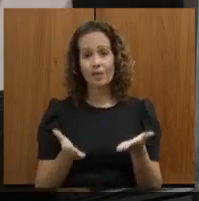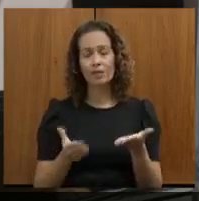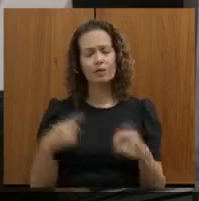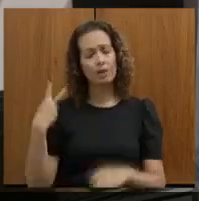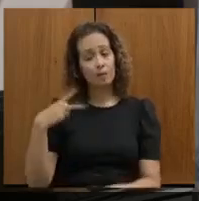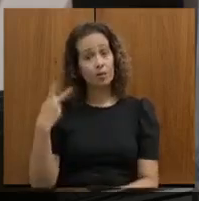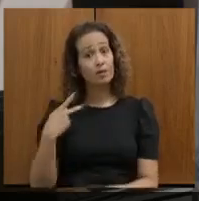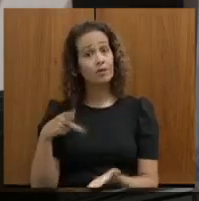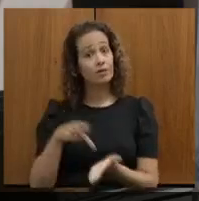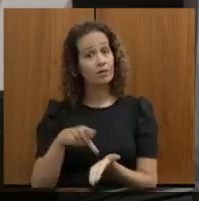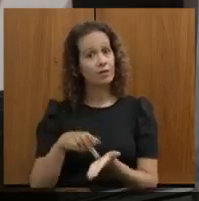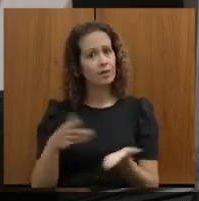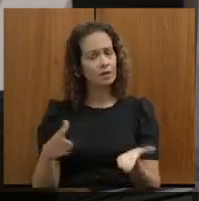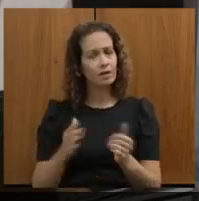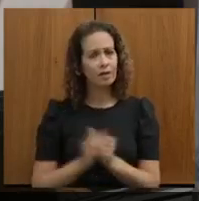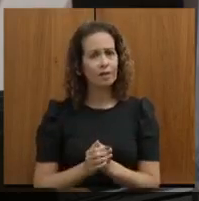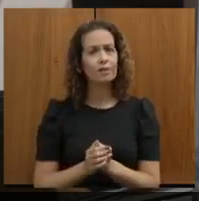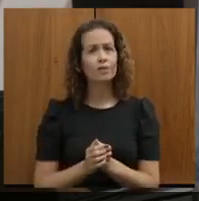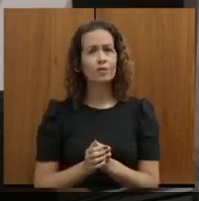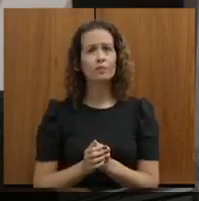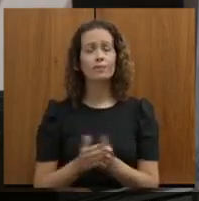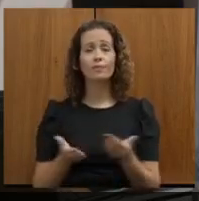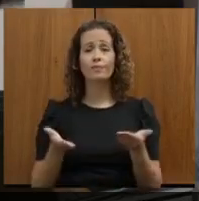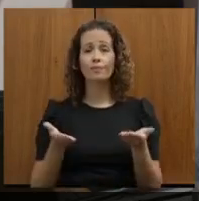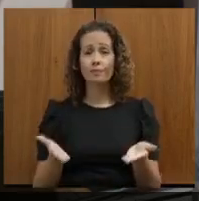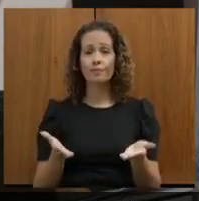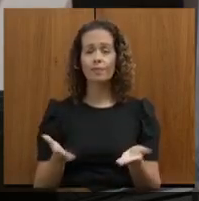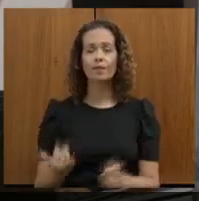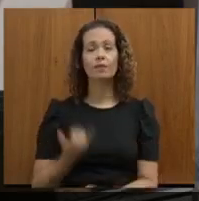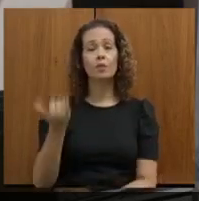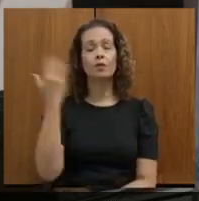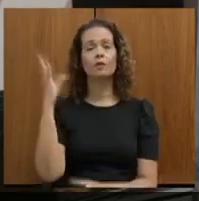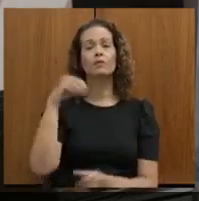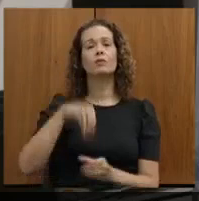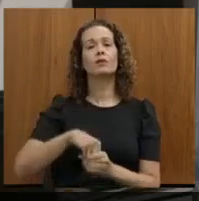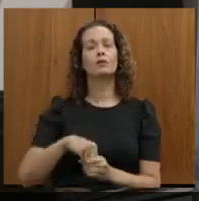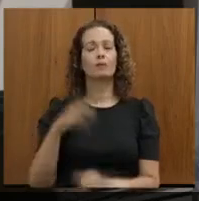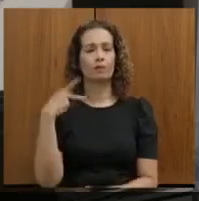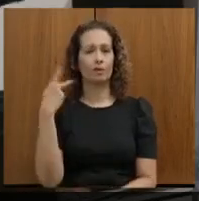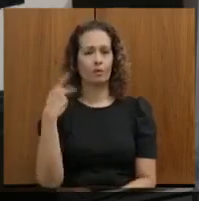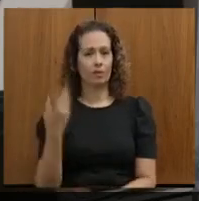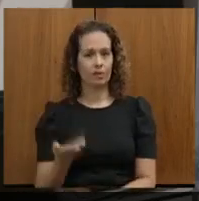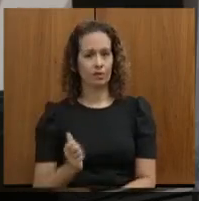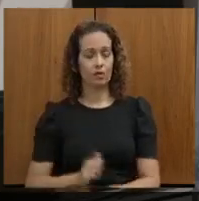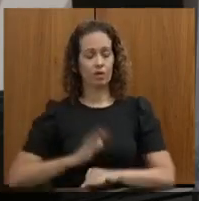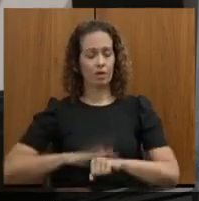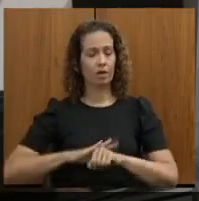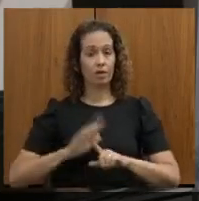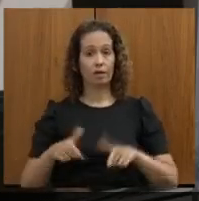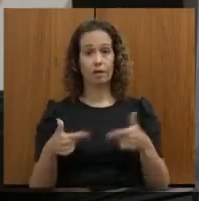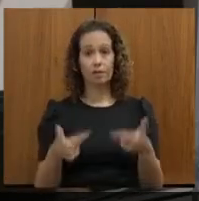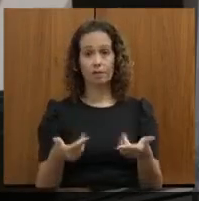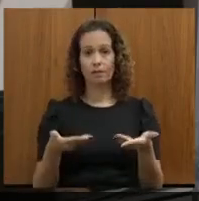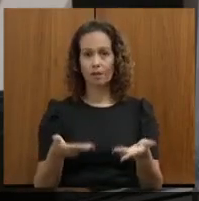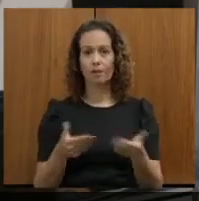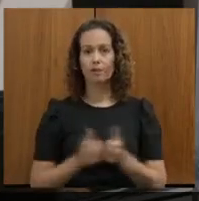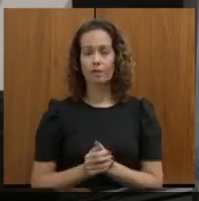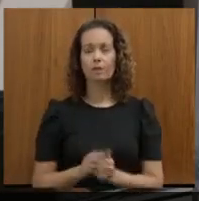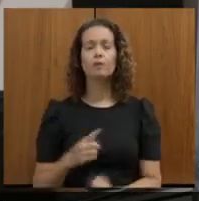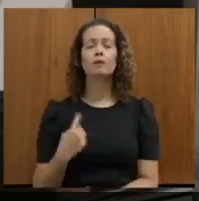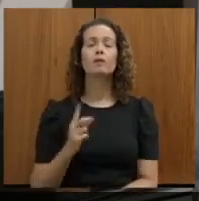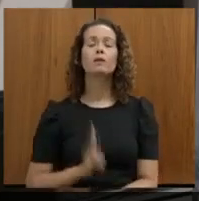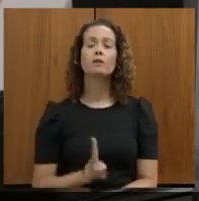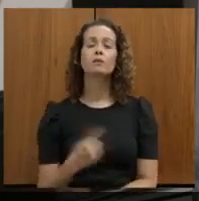política. Isso é um encantamento da política, é a fala, é a ação. E todas as vezes que nós